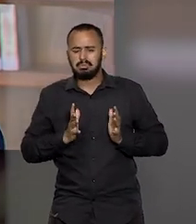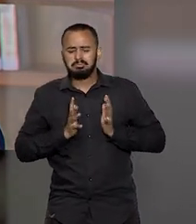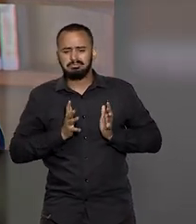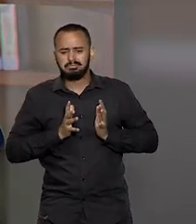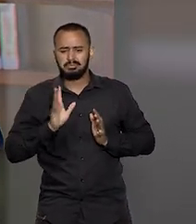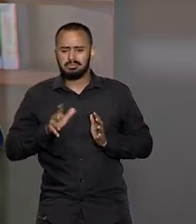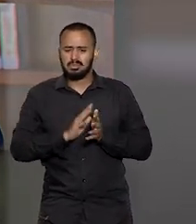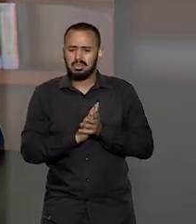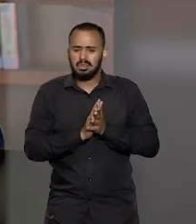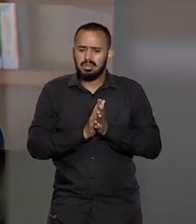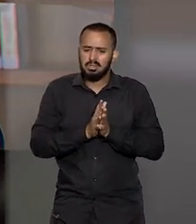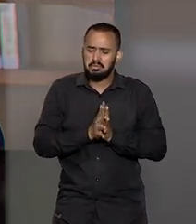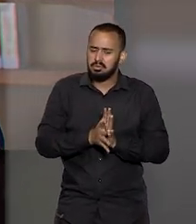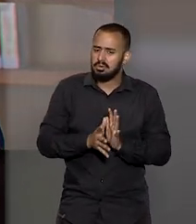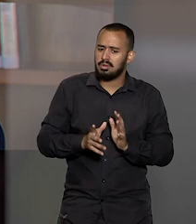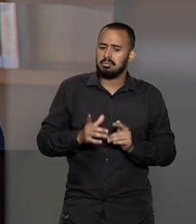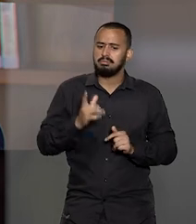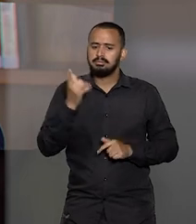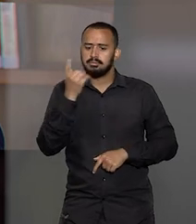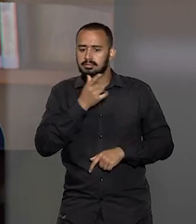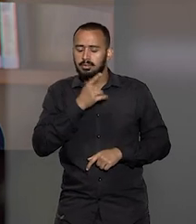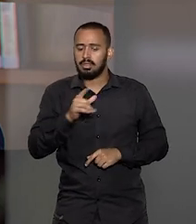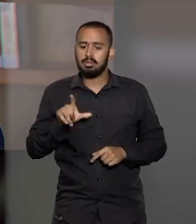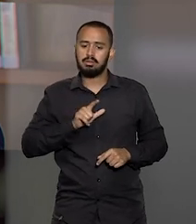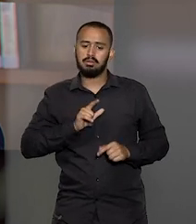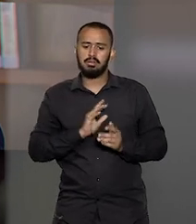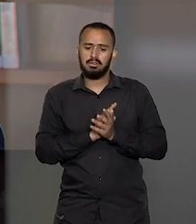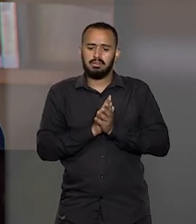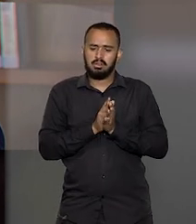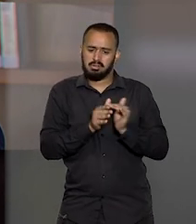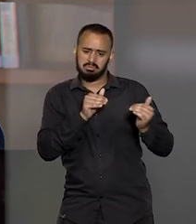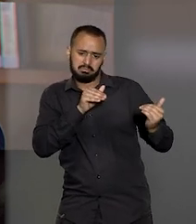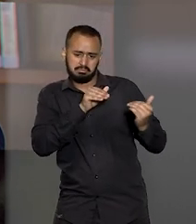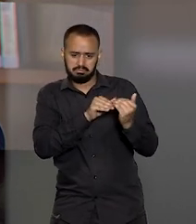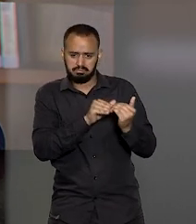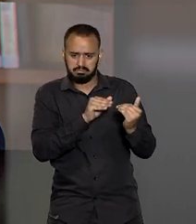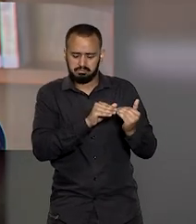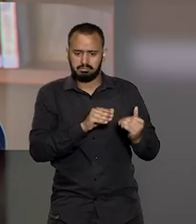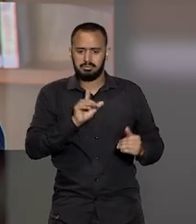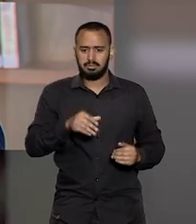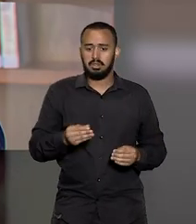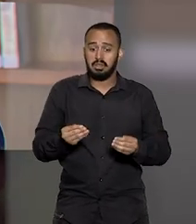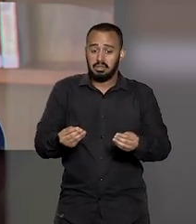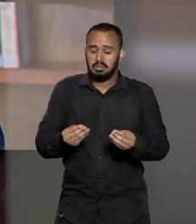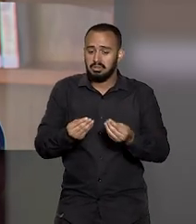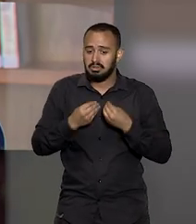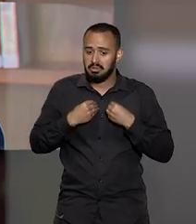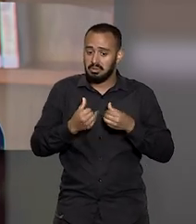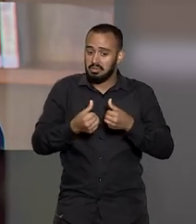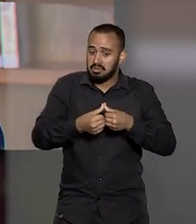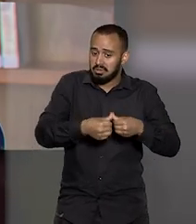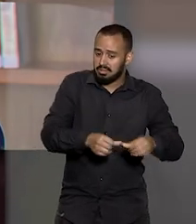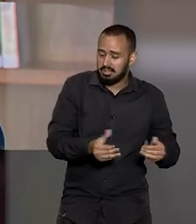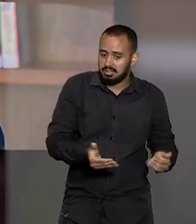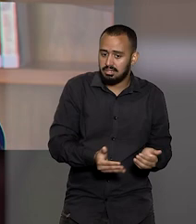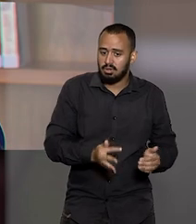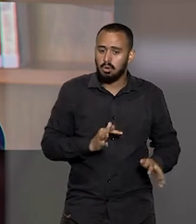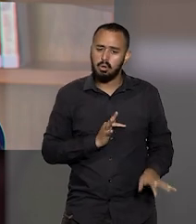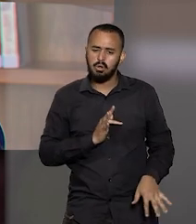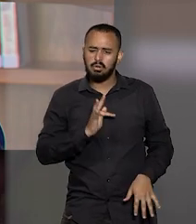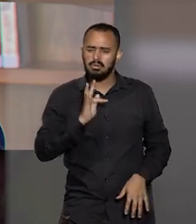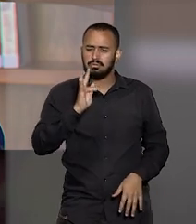de doutrina, uma riqueza de acórdãos que ele deixa para todos nós e que no futuro podemos